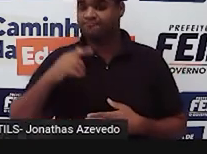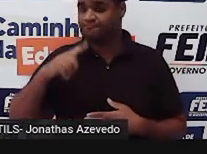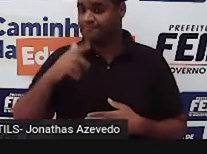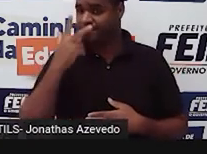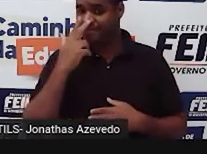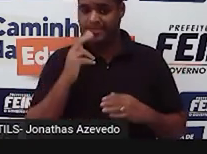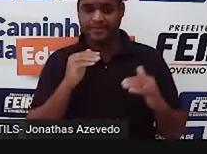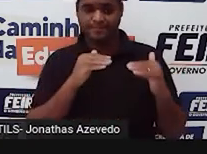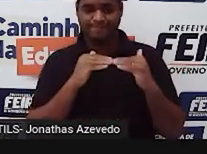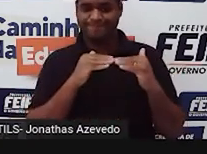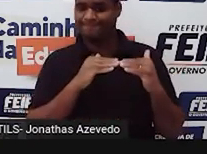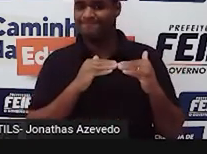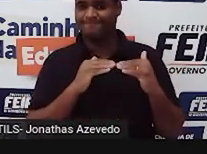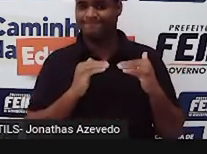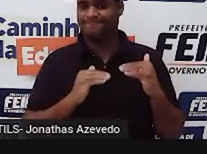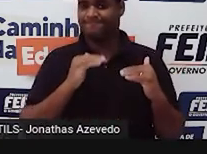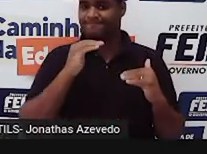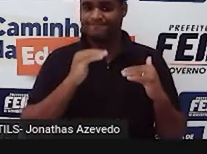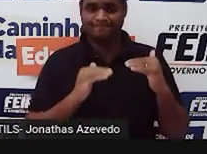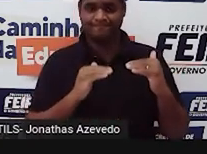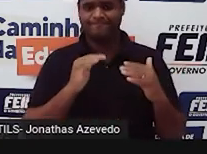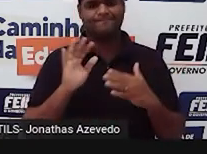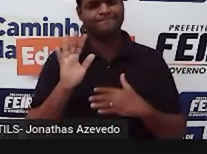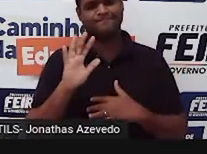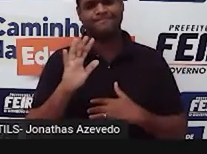desrespeitou a condição. Olha só.